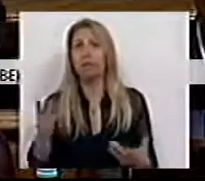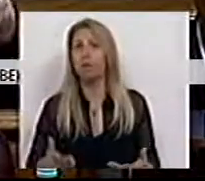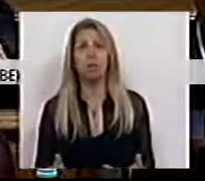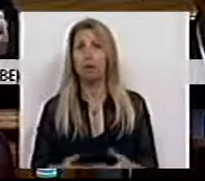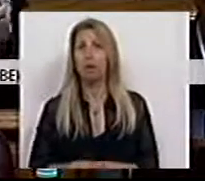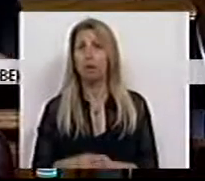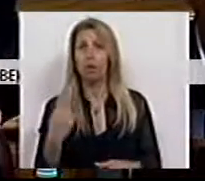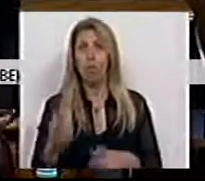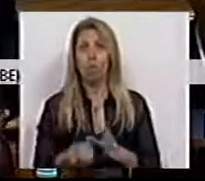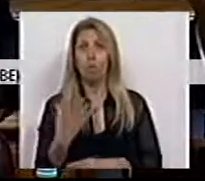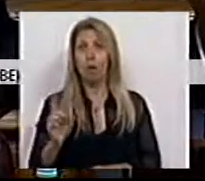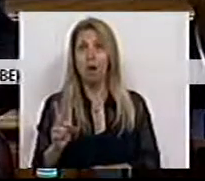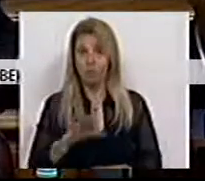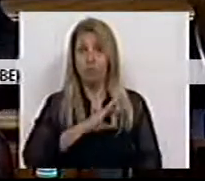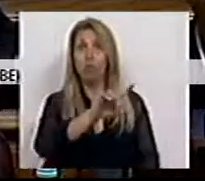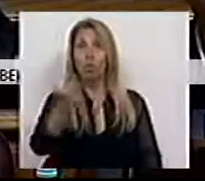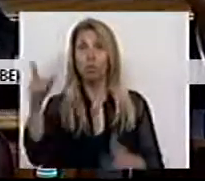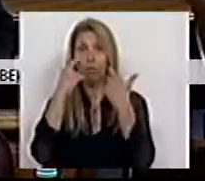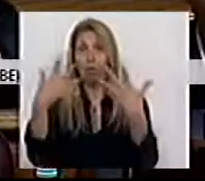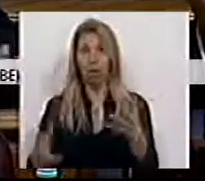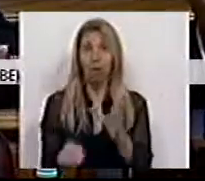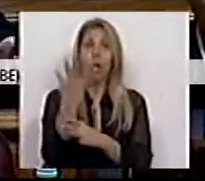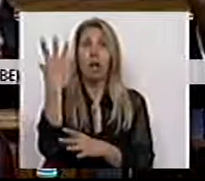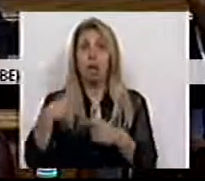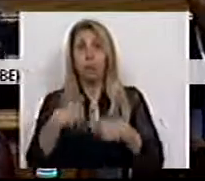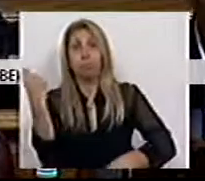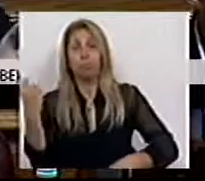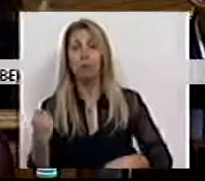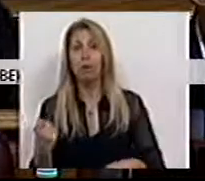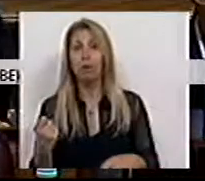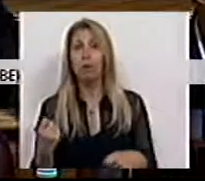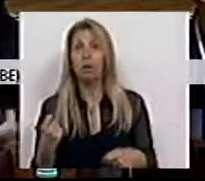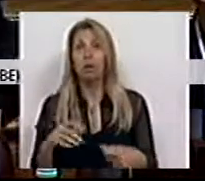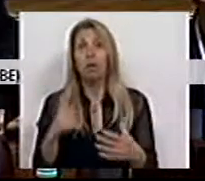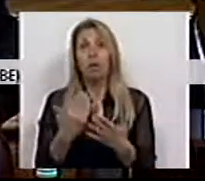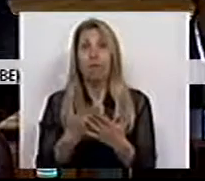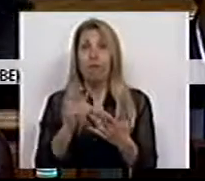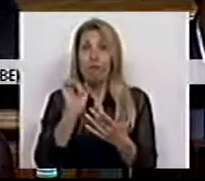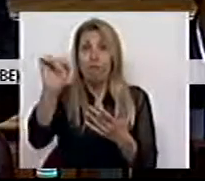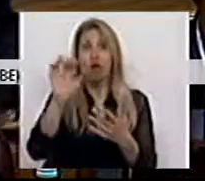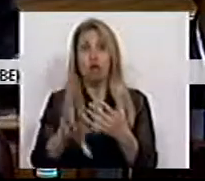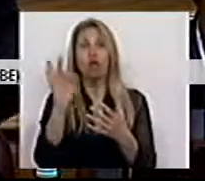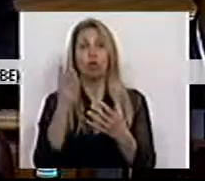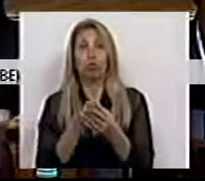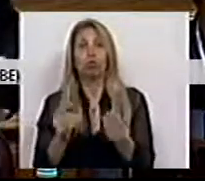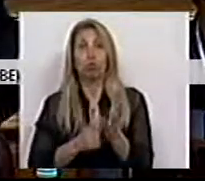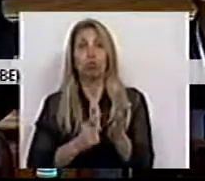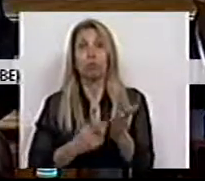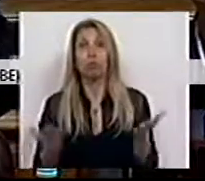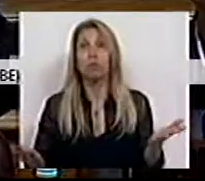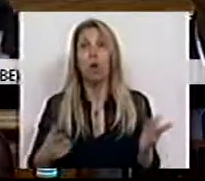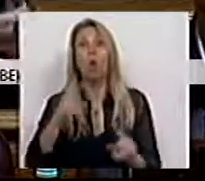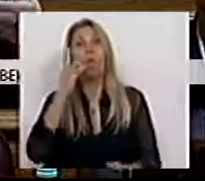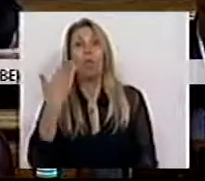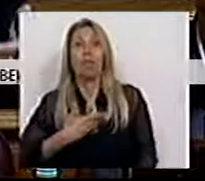Os Srs. é que criaram essa incompatibilidade fazendo submergir na vossa solução os direitos de defesa